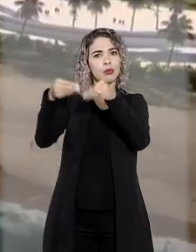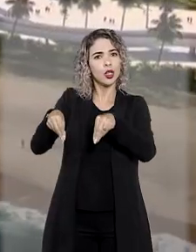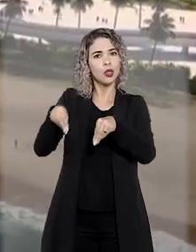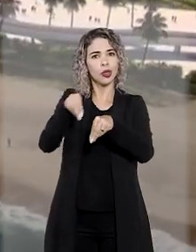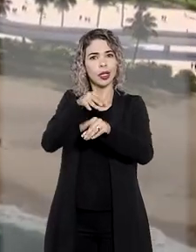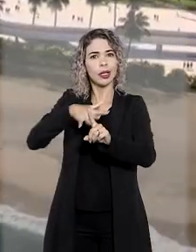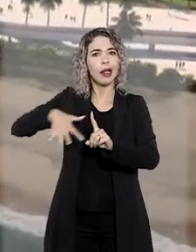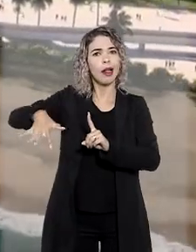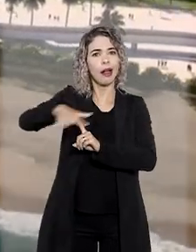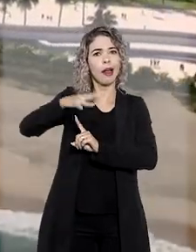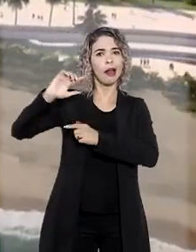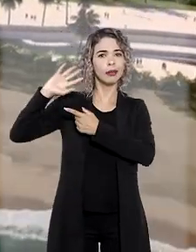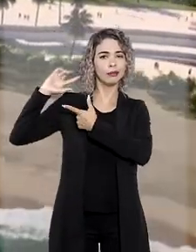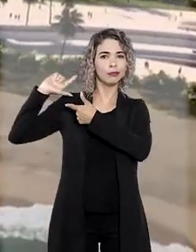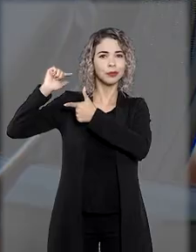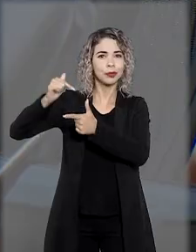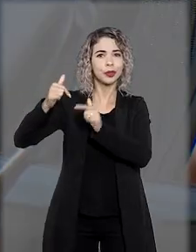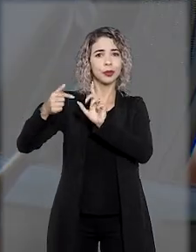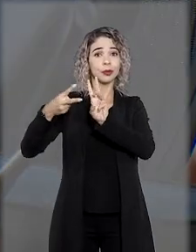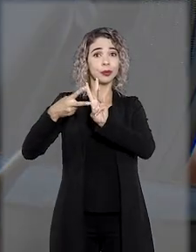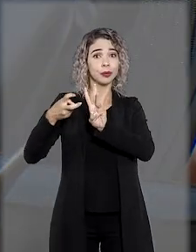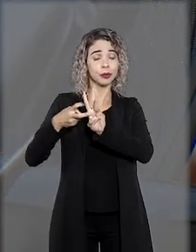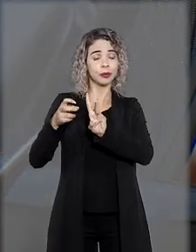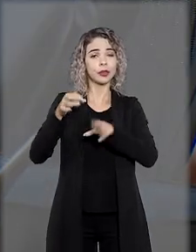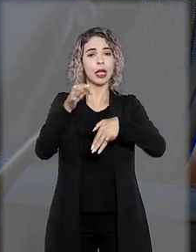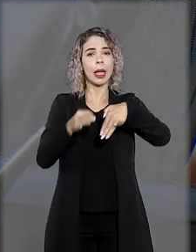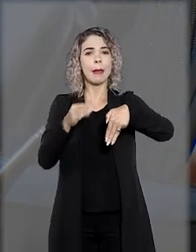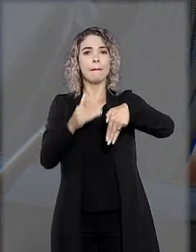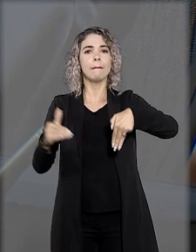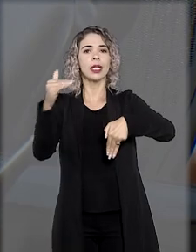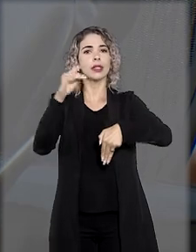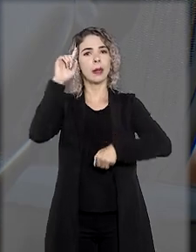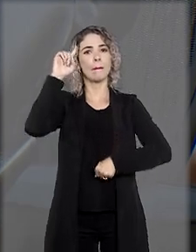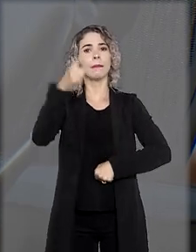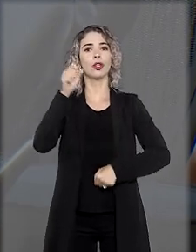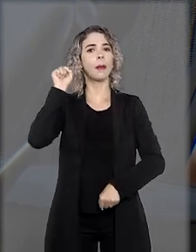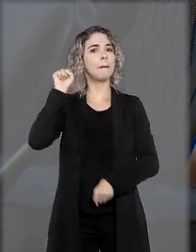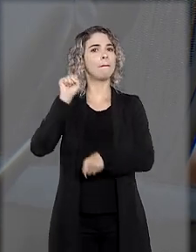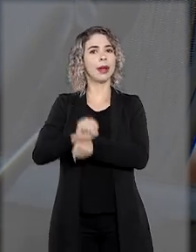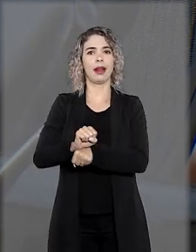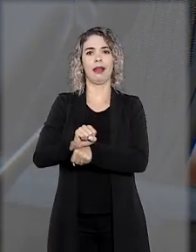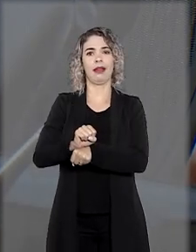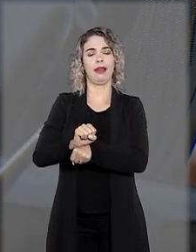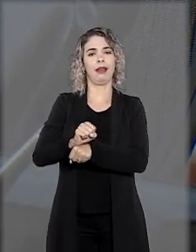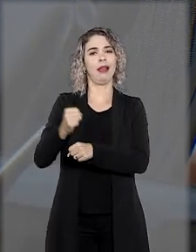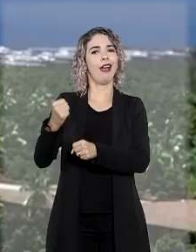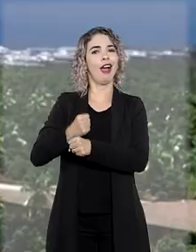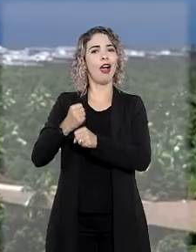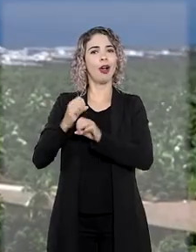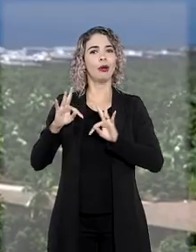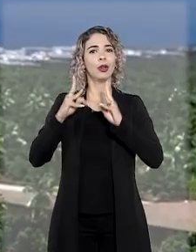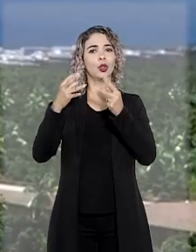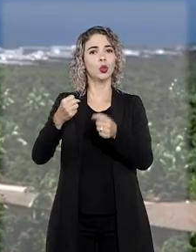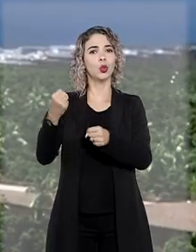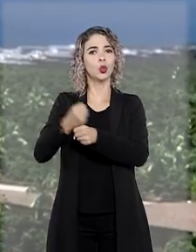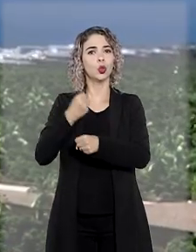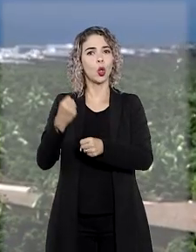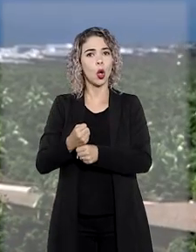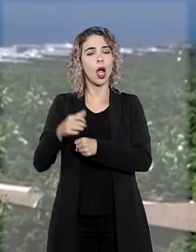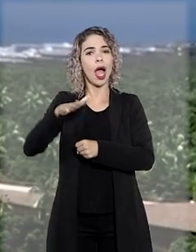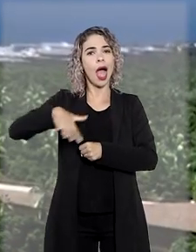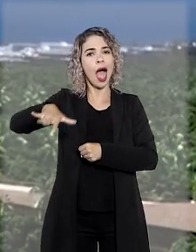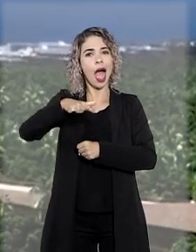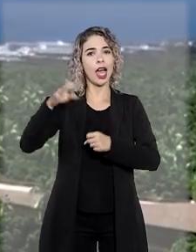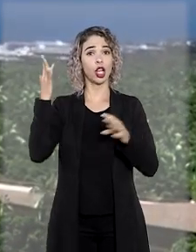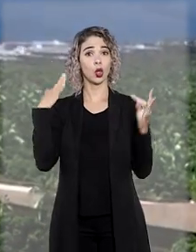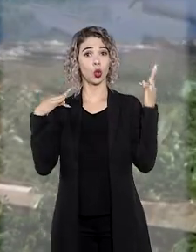prejuízos a comunidades tradicionais, o ministro Herman Benjamin determinou a paralisação imediata das obras de construção